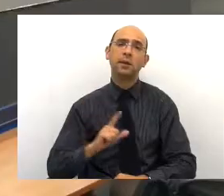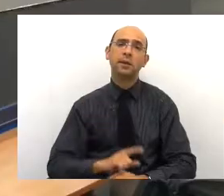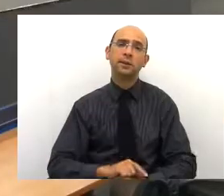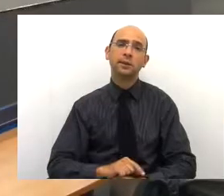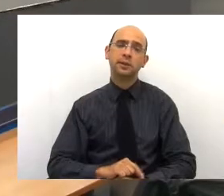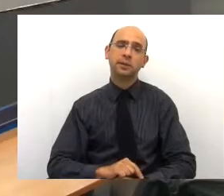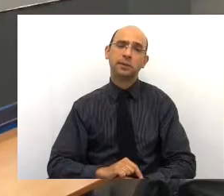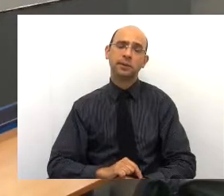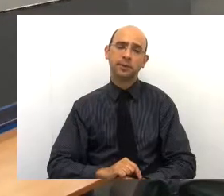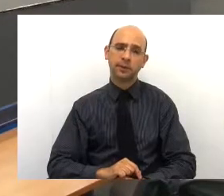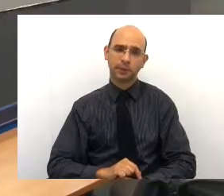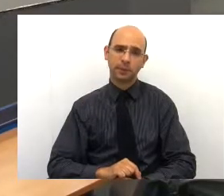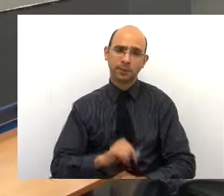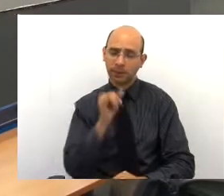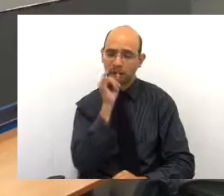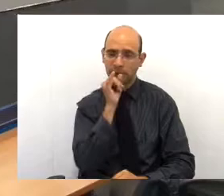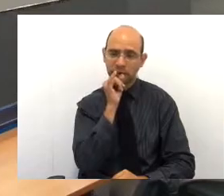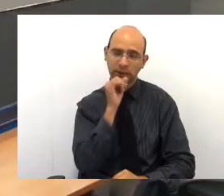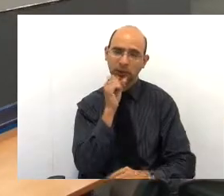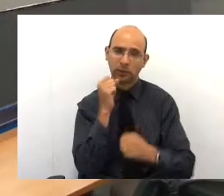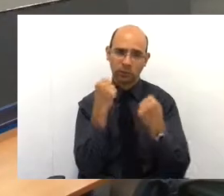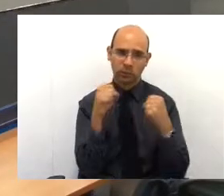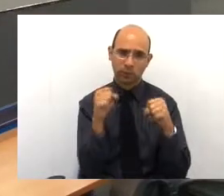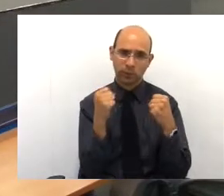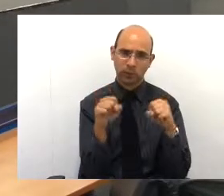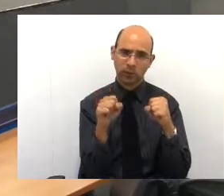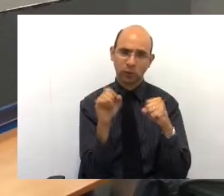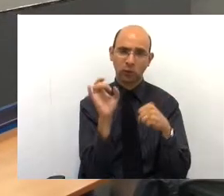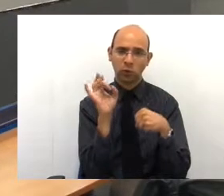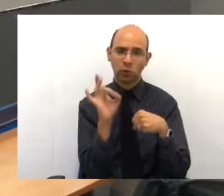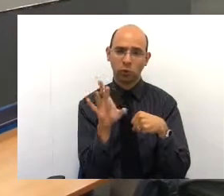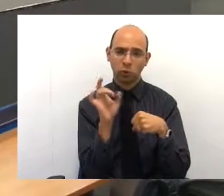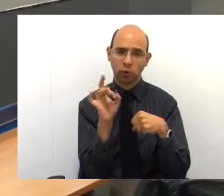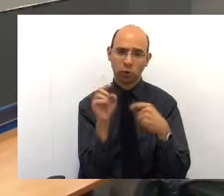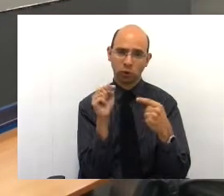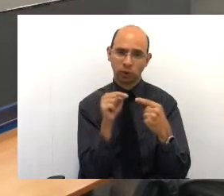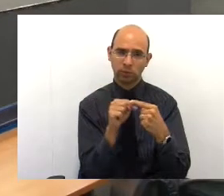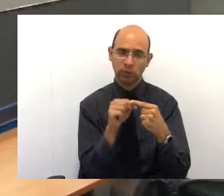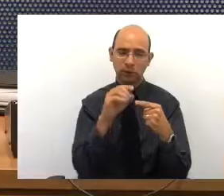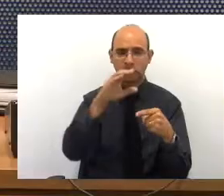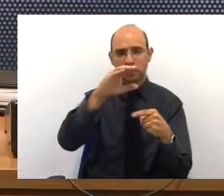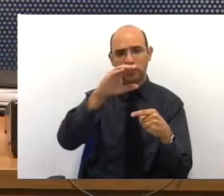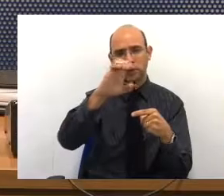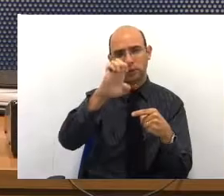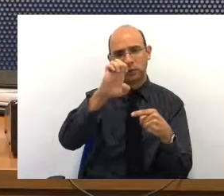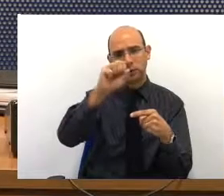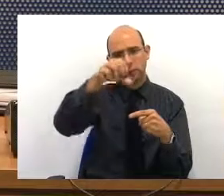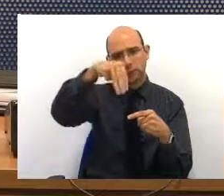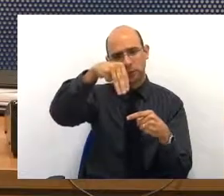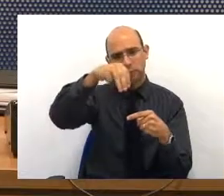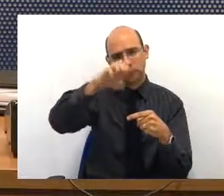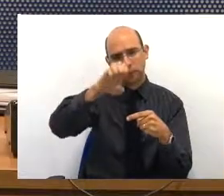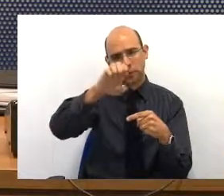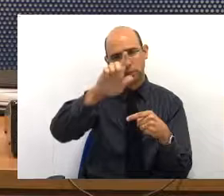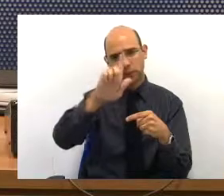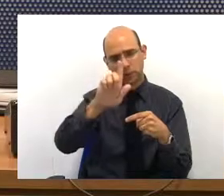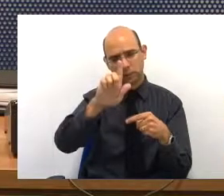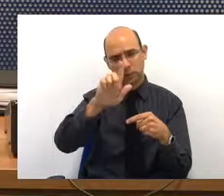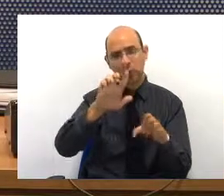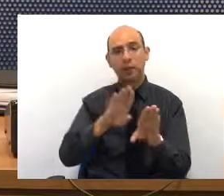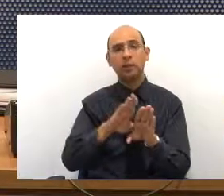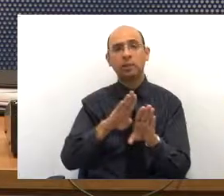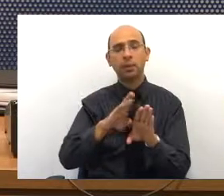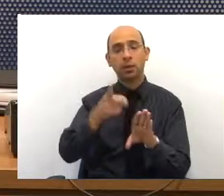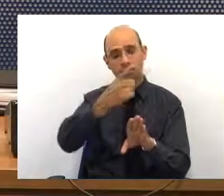ela estava restrita ao CEMEG. nós instalamos também